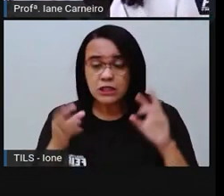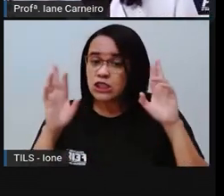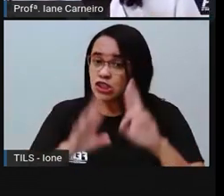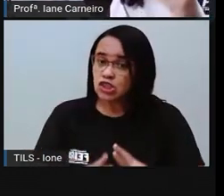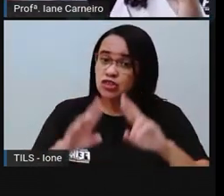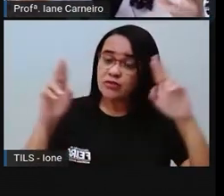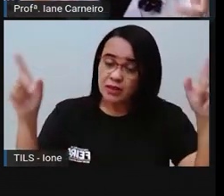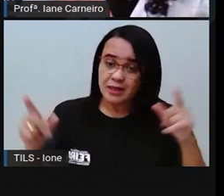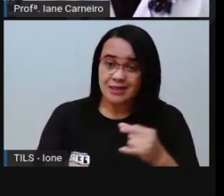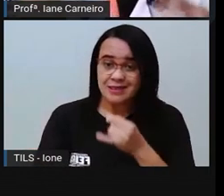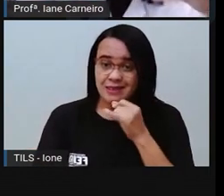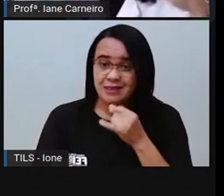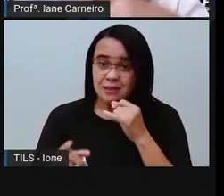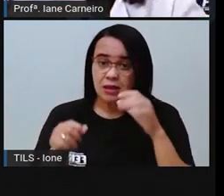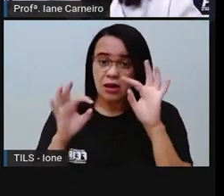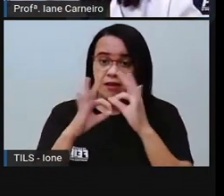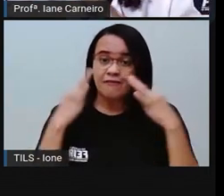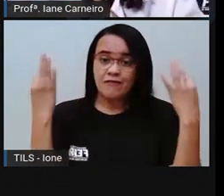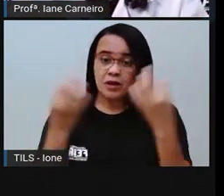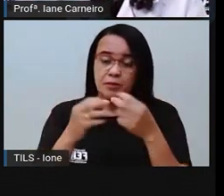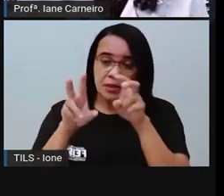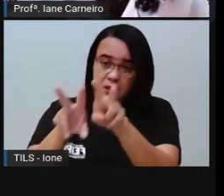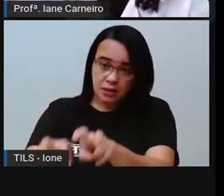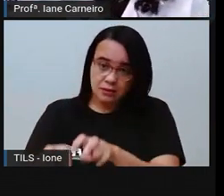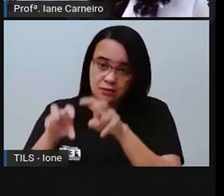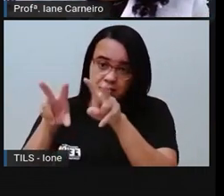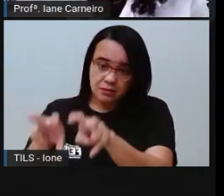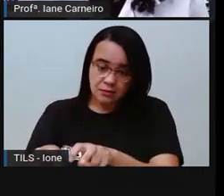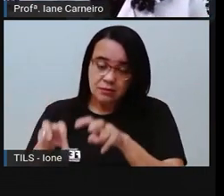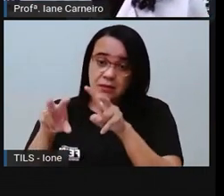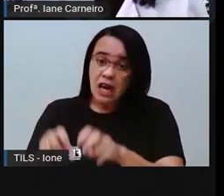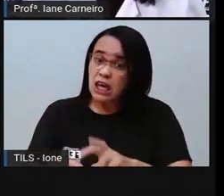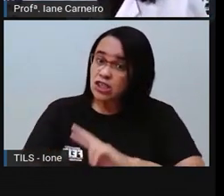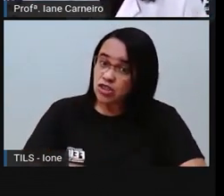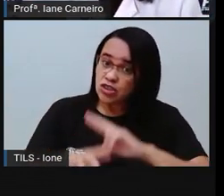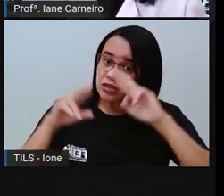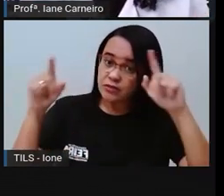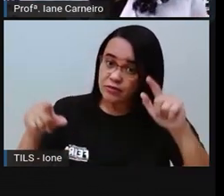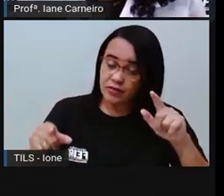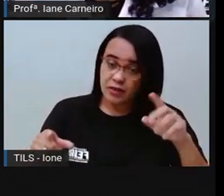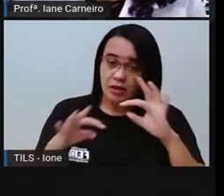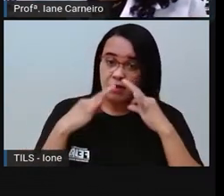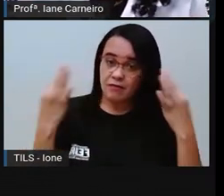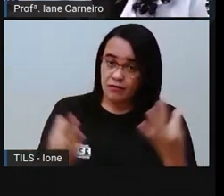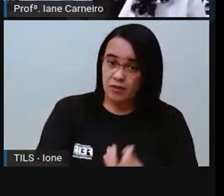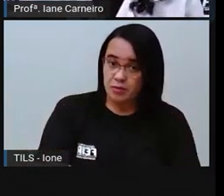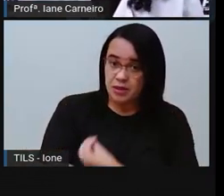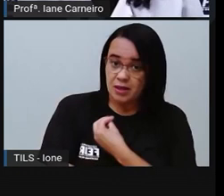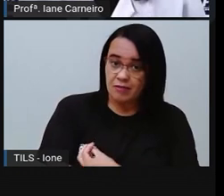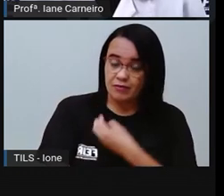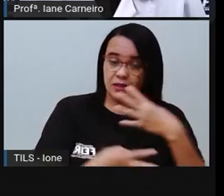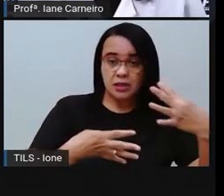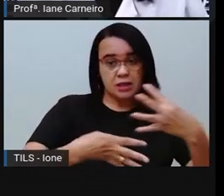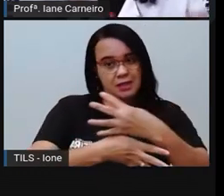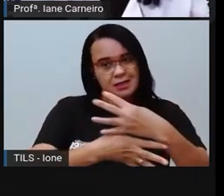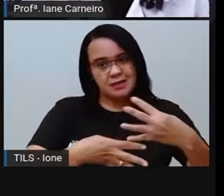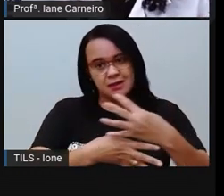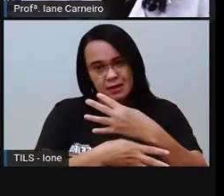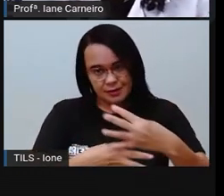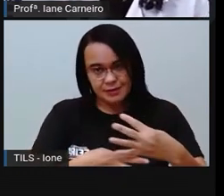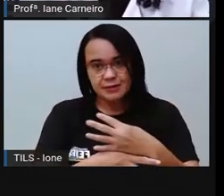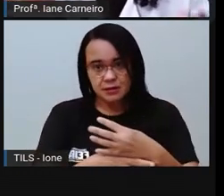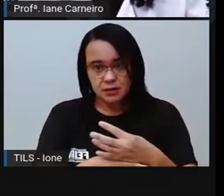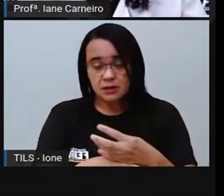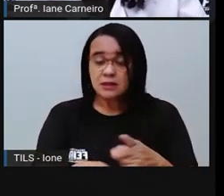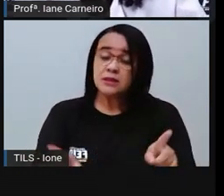ser diferentes de uma família que vive no centro da cidade, por exemplo, né? E pessoas,